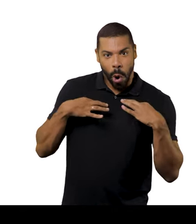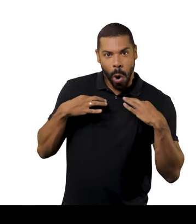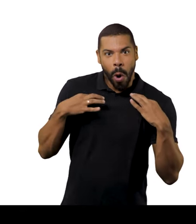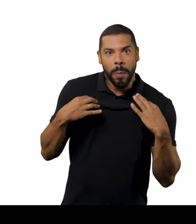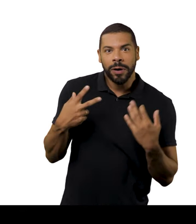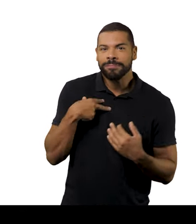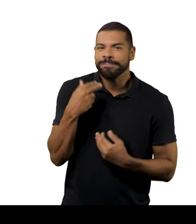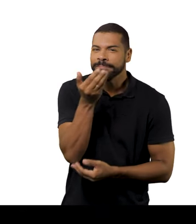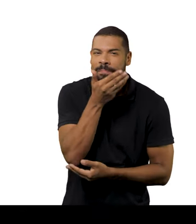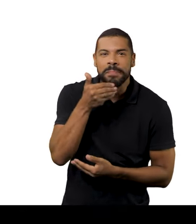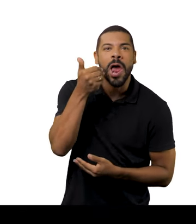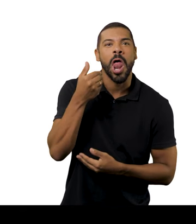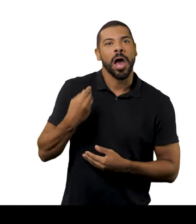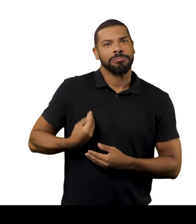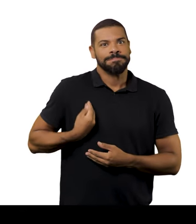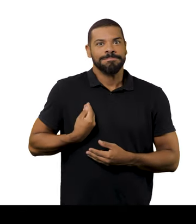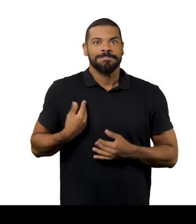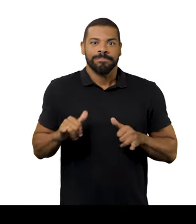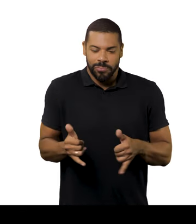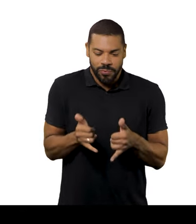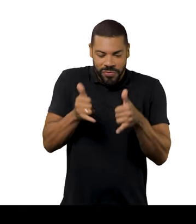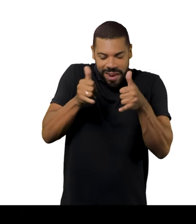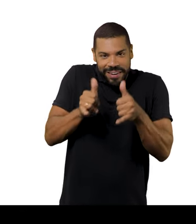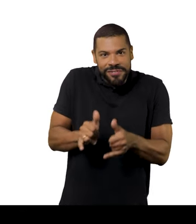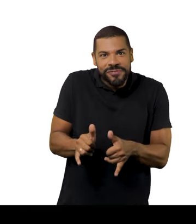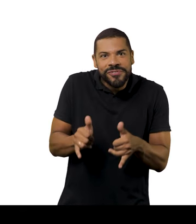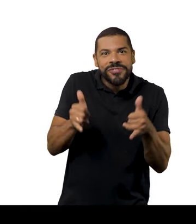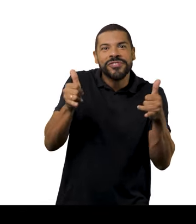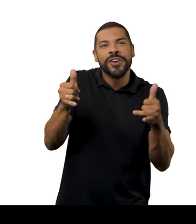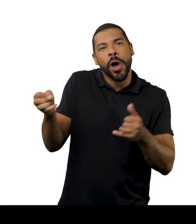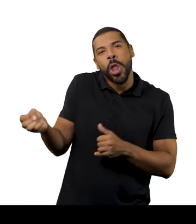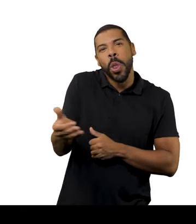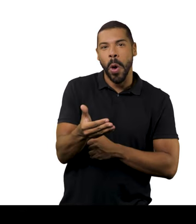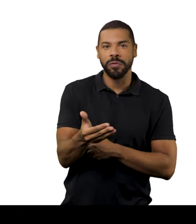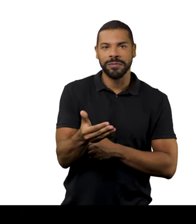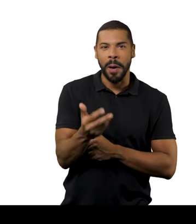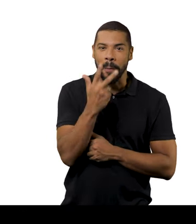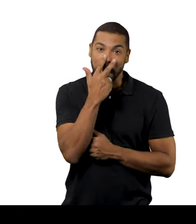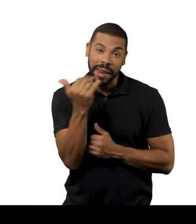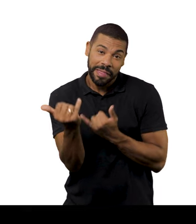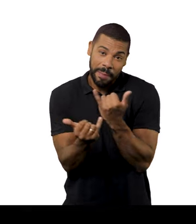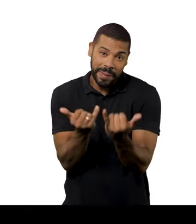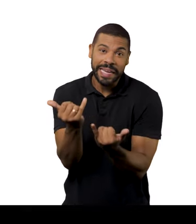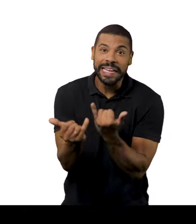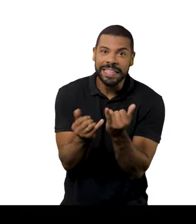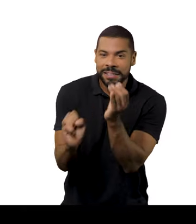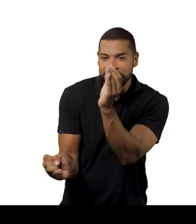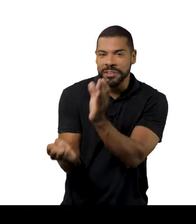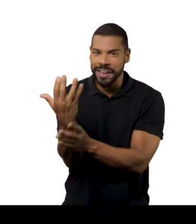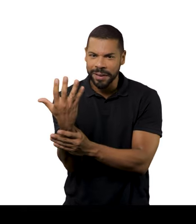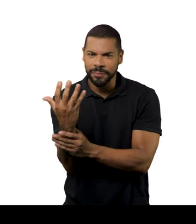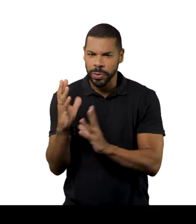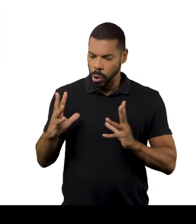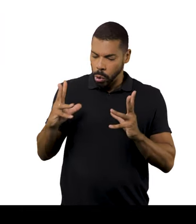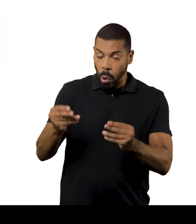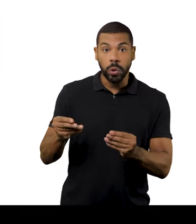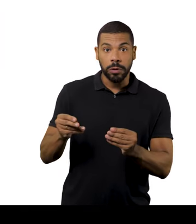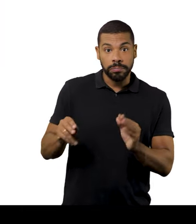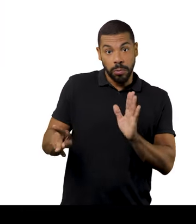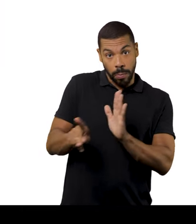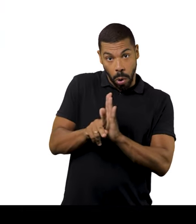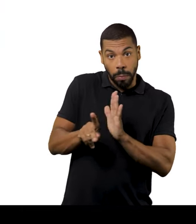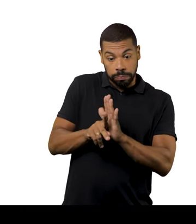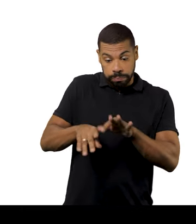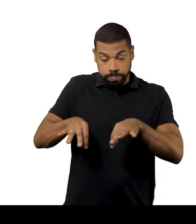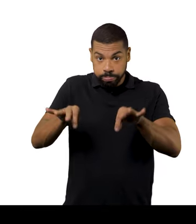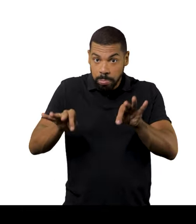coisa melhor e dar uma nova vida, isso é brincar de Deus. Todo o material que eu coloco no meu